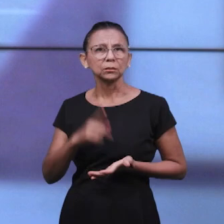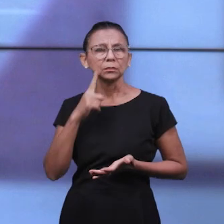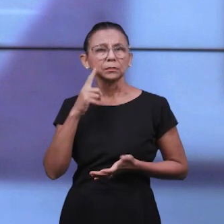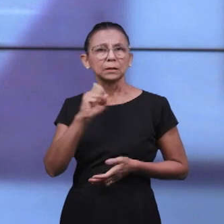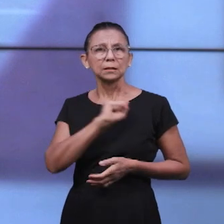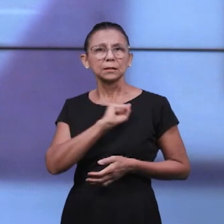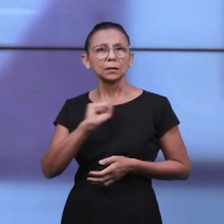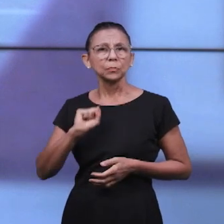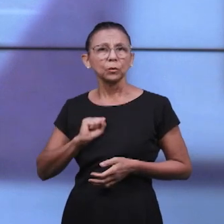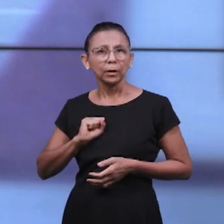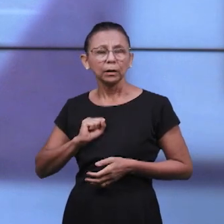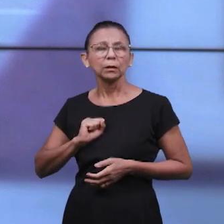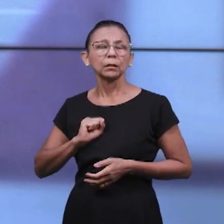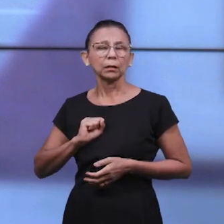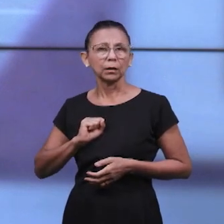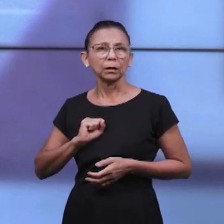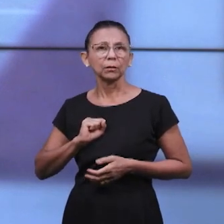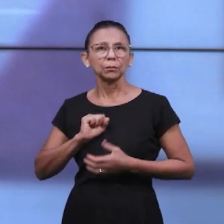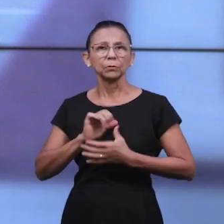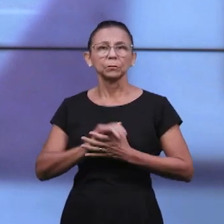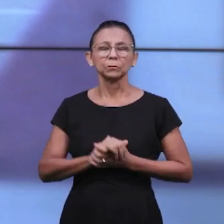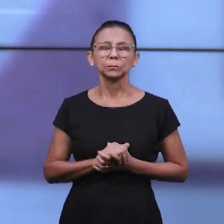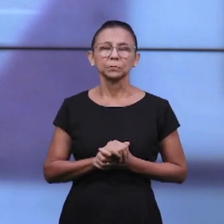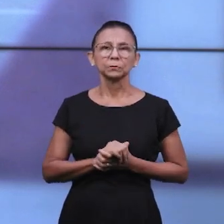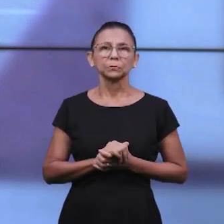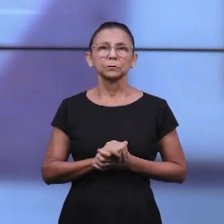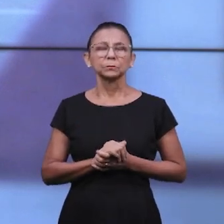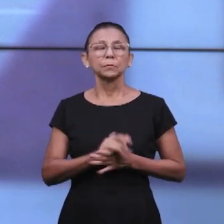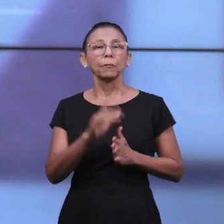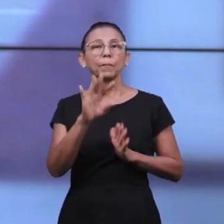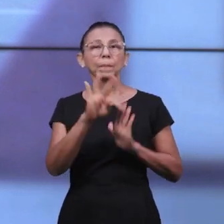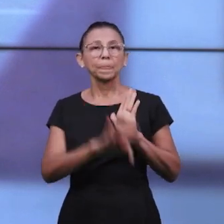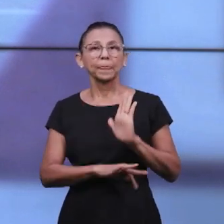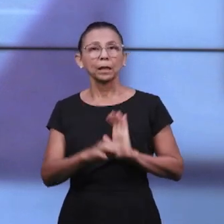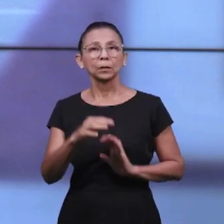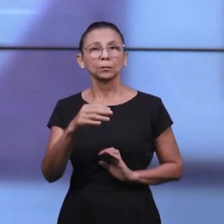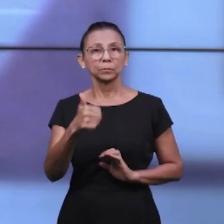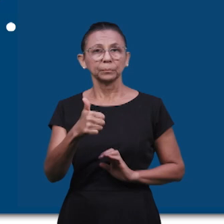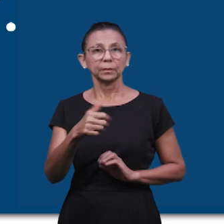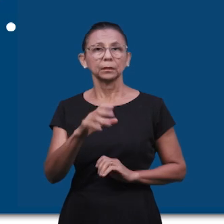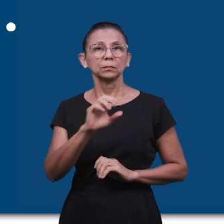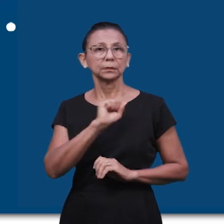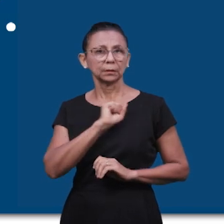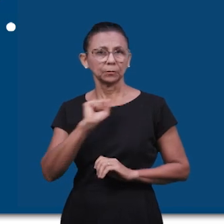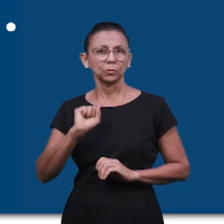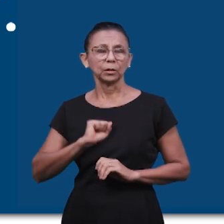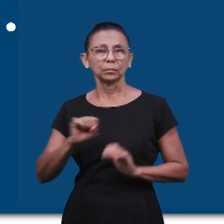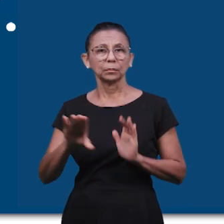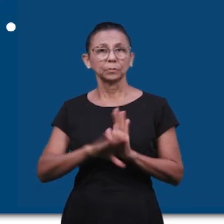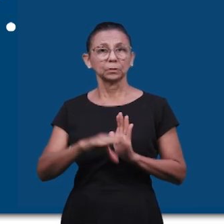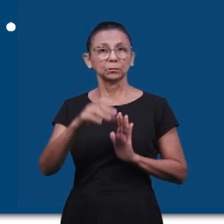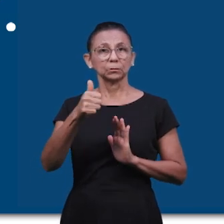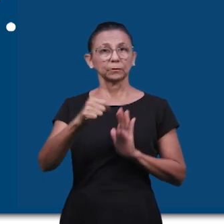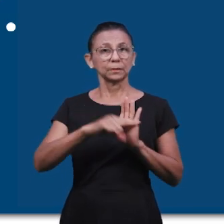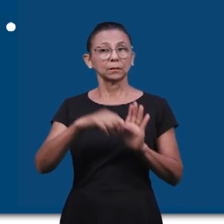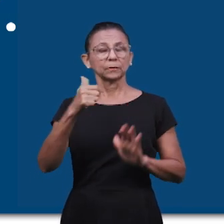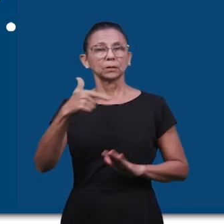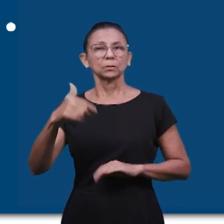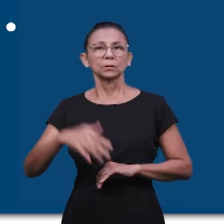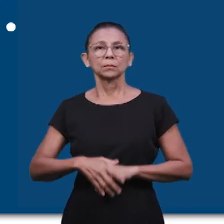para a nossa casa. O texto que nos acompanha se encontra em 1 Samuel 1, 22.